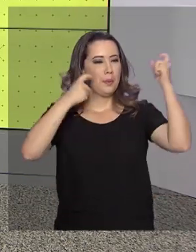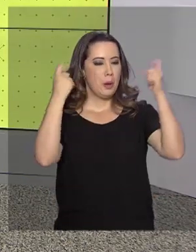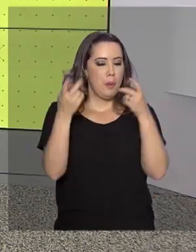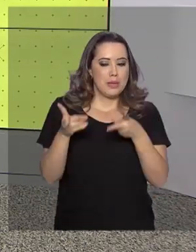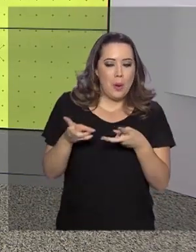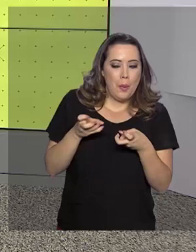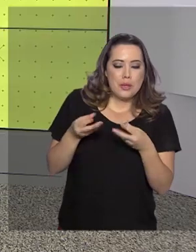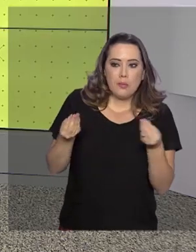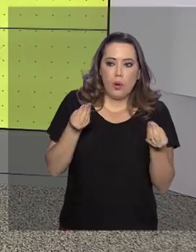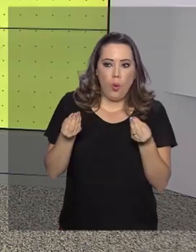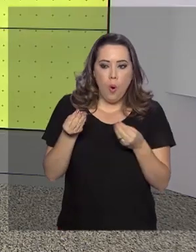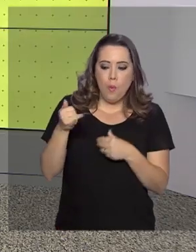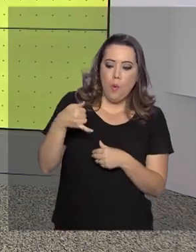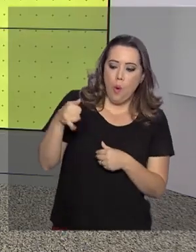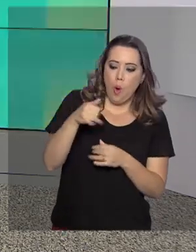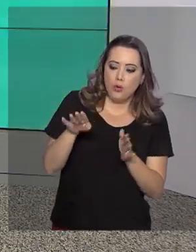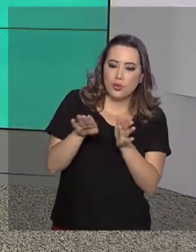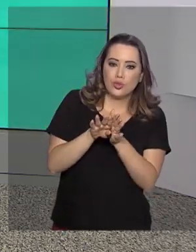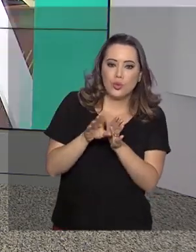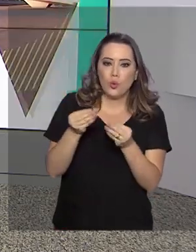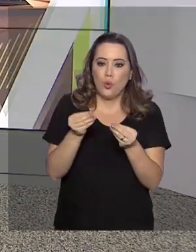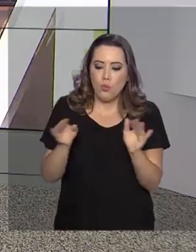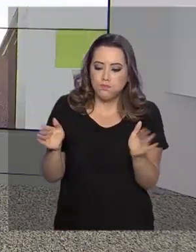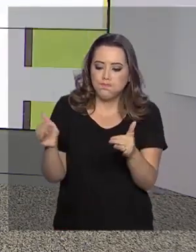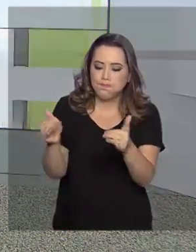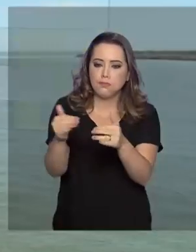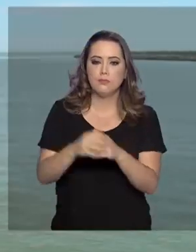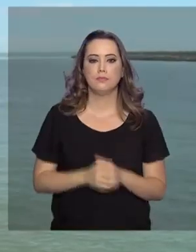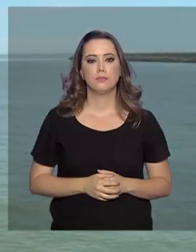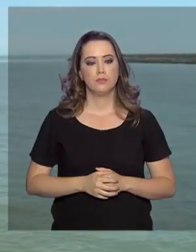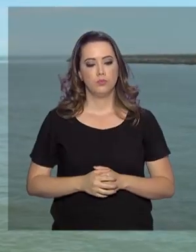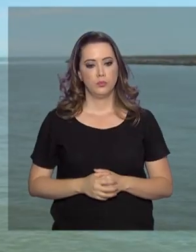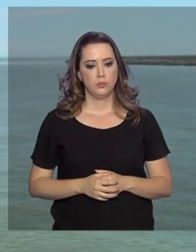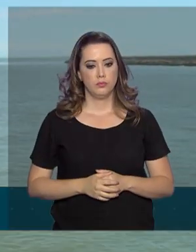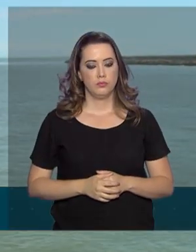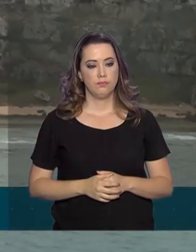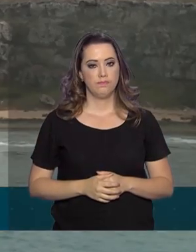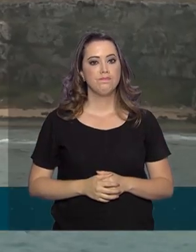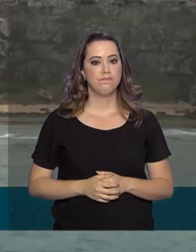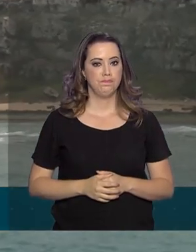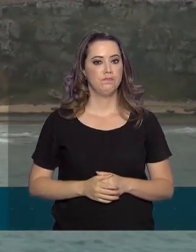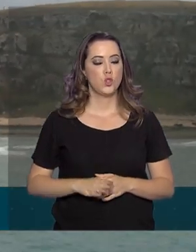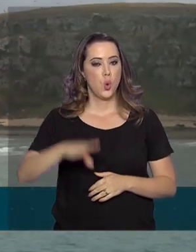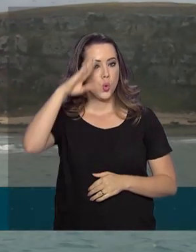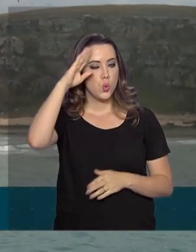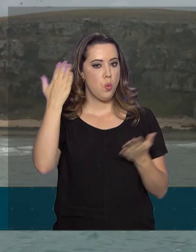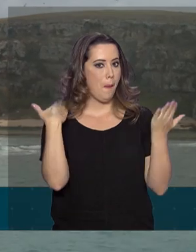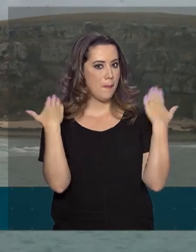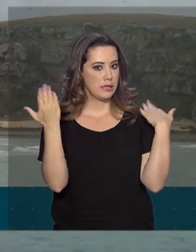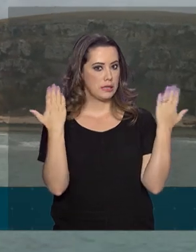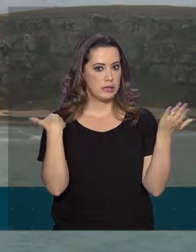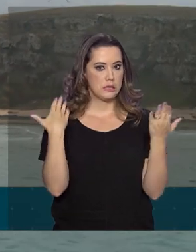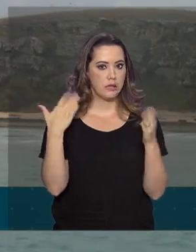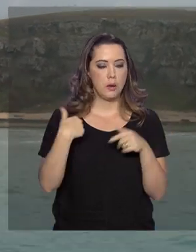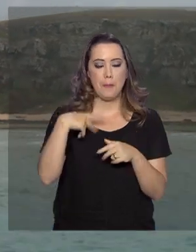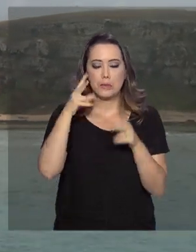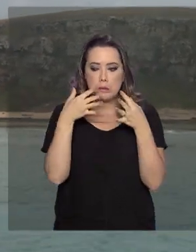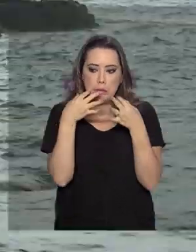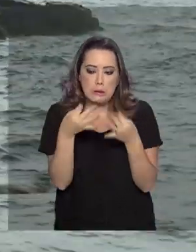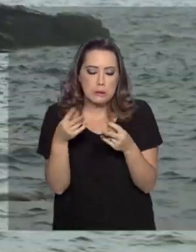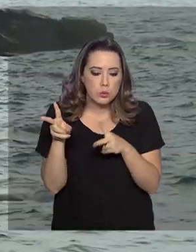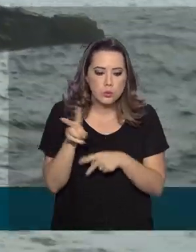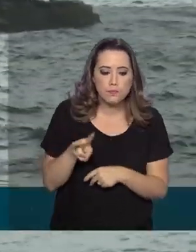contenção do óleo para evitar que ele avance. A Marinha intensificou o monitoramento na região de